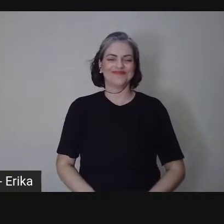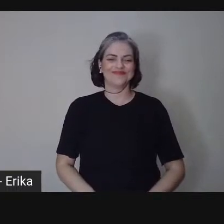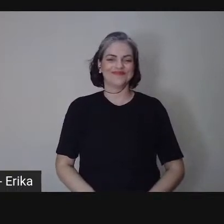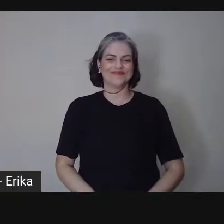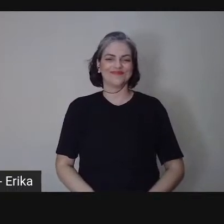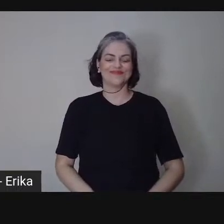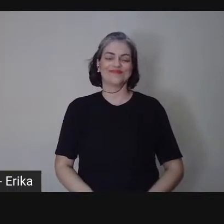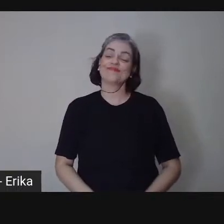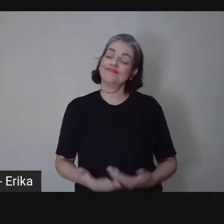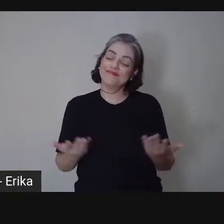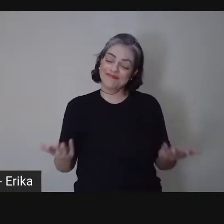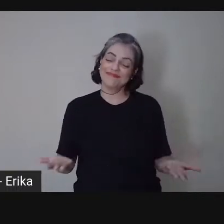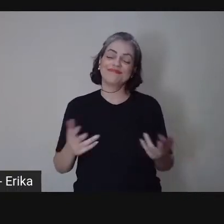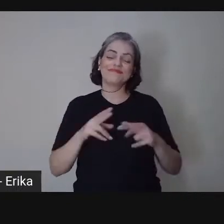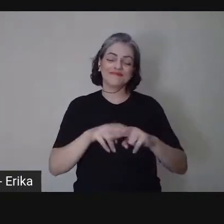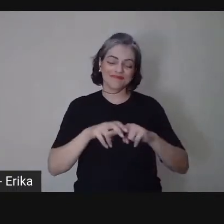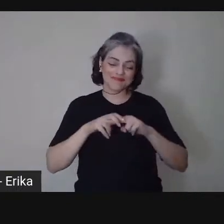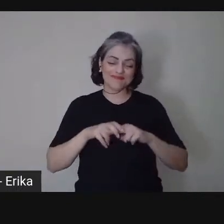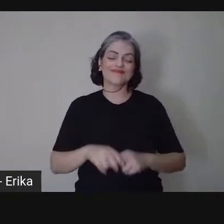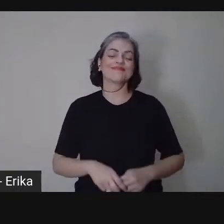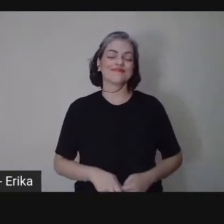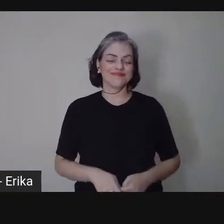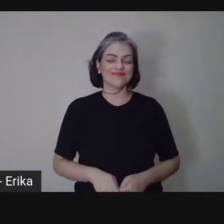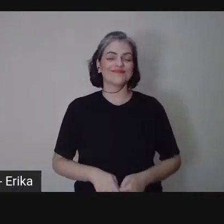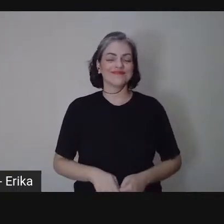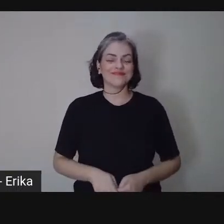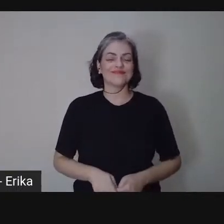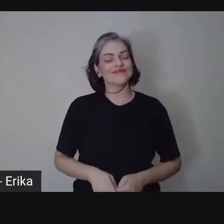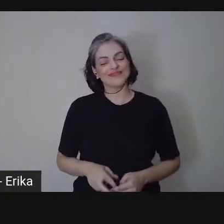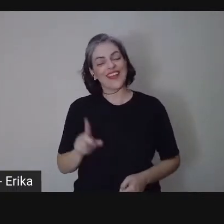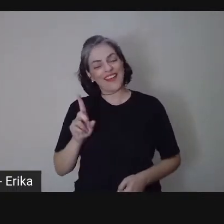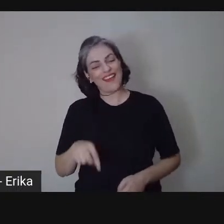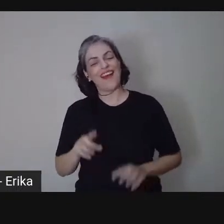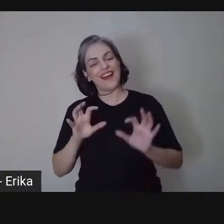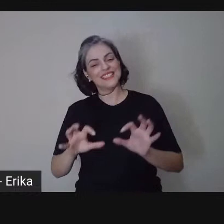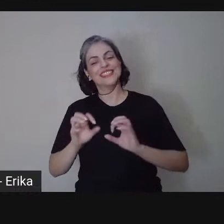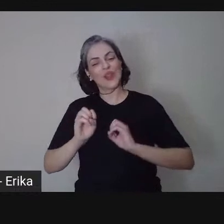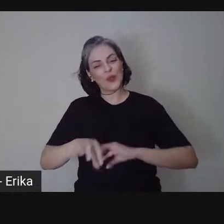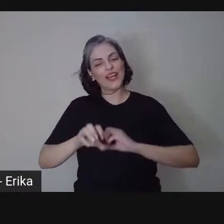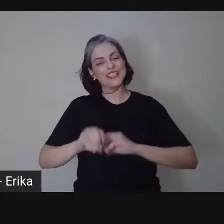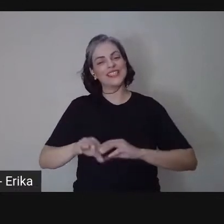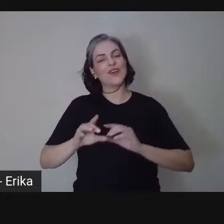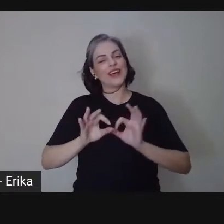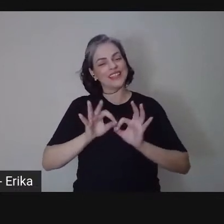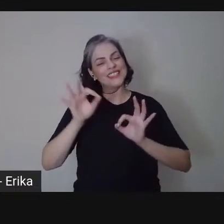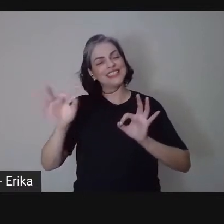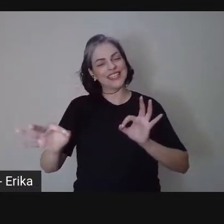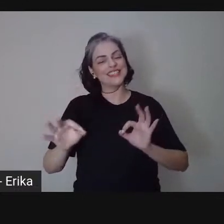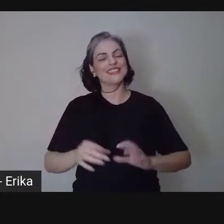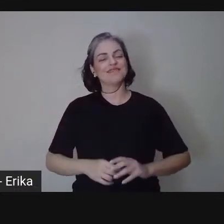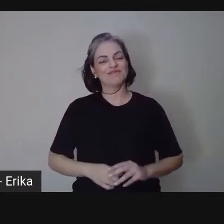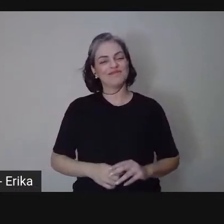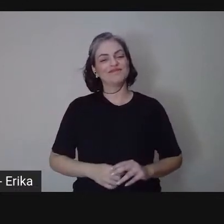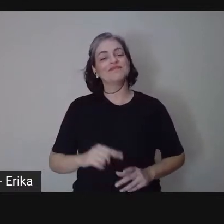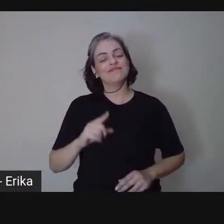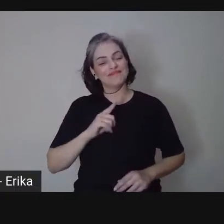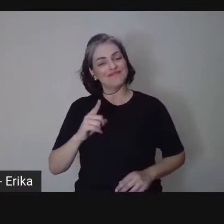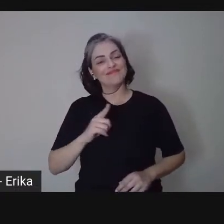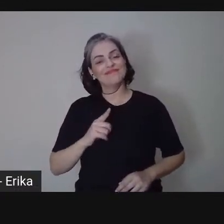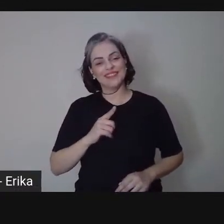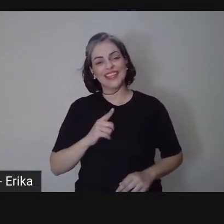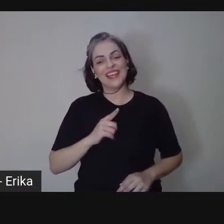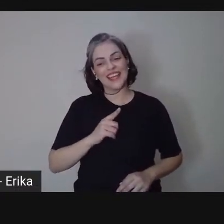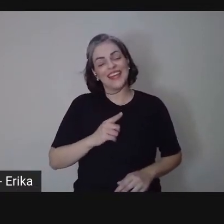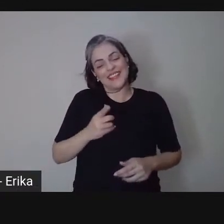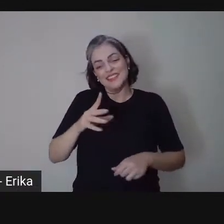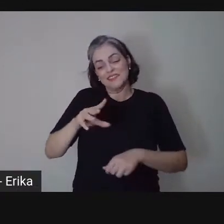sobre isso a educação à distância, né, existe uma mediação tecnológica, mas existe